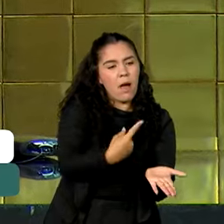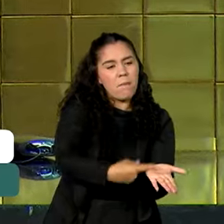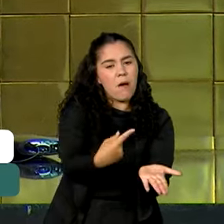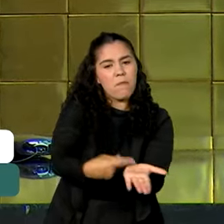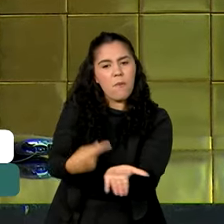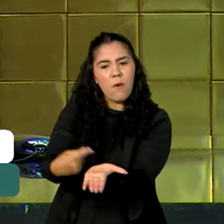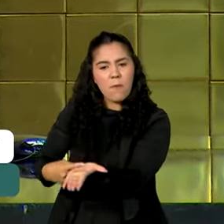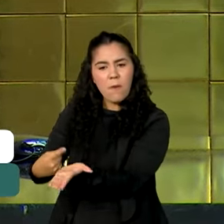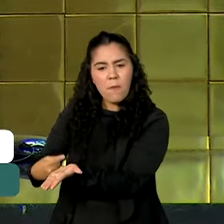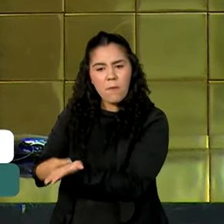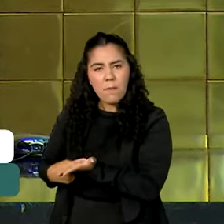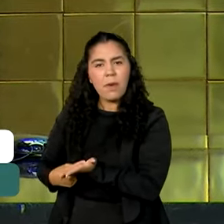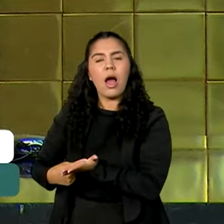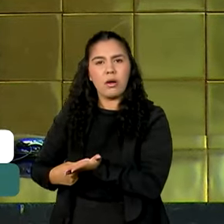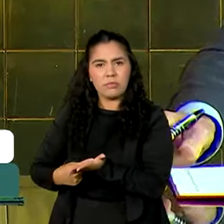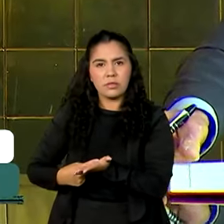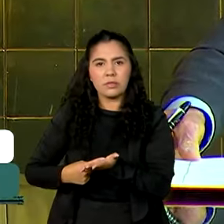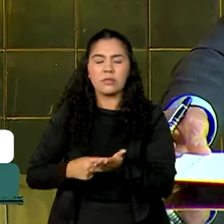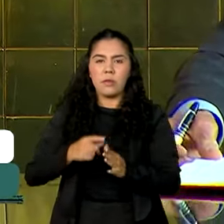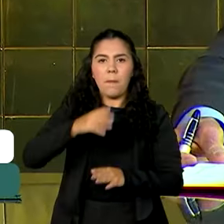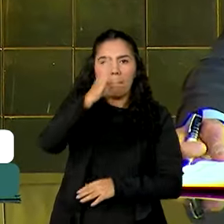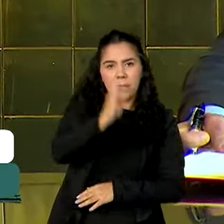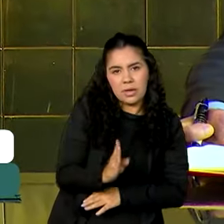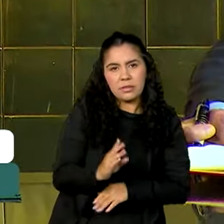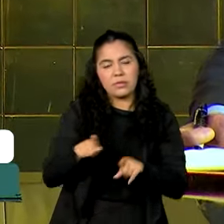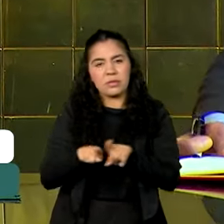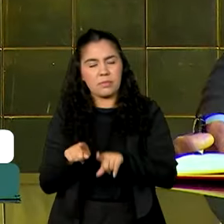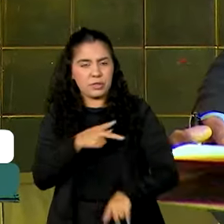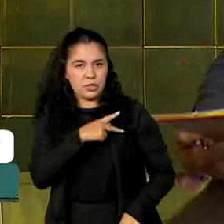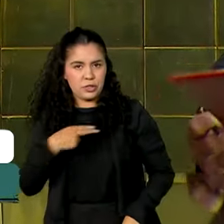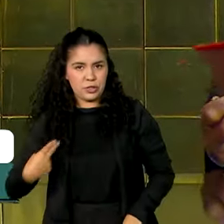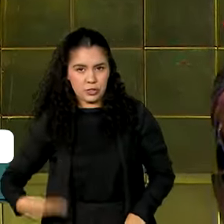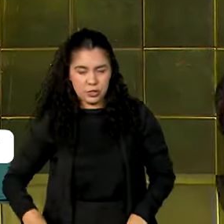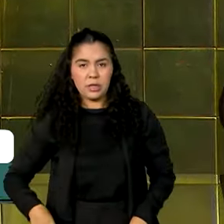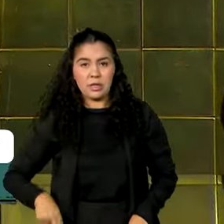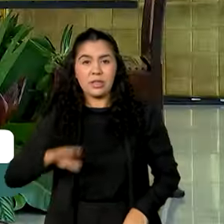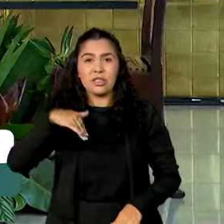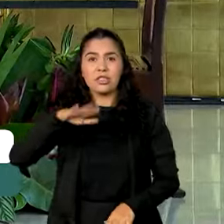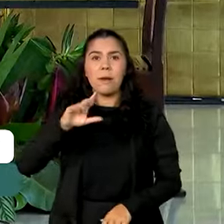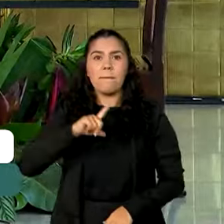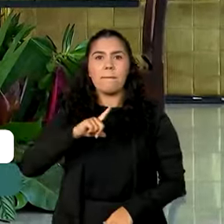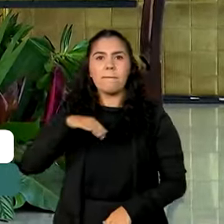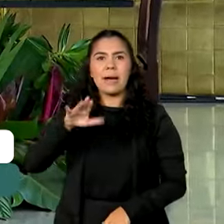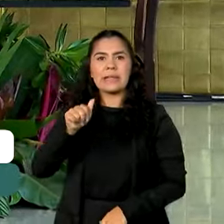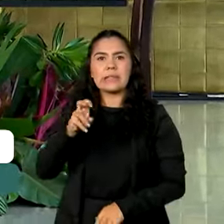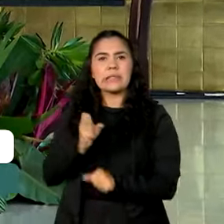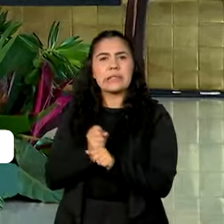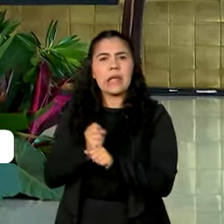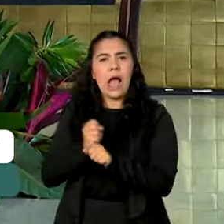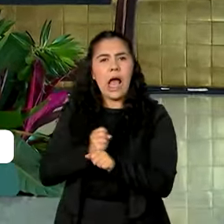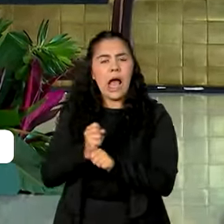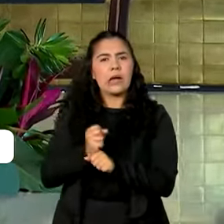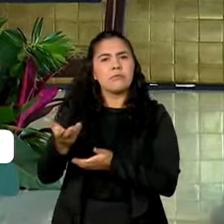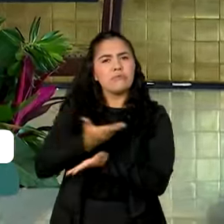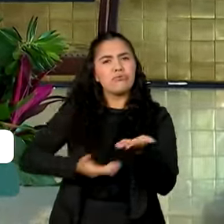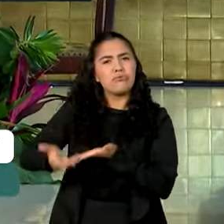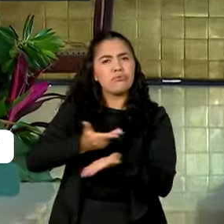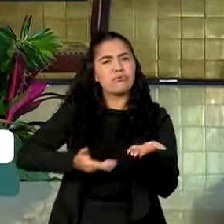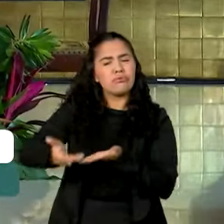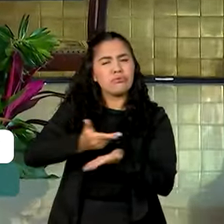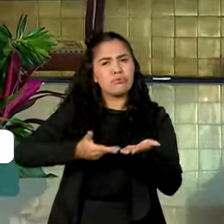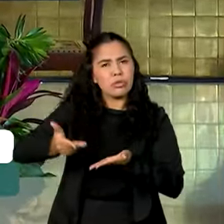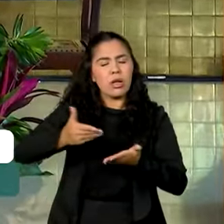relações comerciais entre os dois países. Maior parceiro comercial do Brasil há 15 anos, a China também é um dos principais